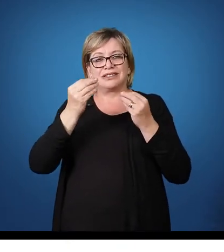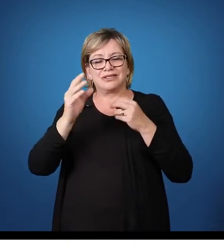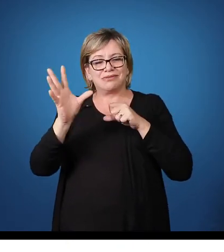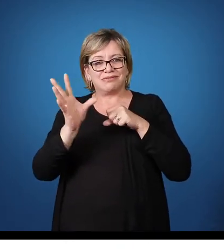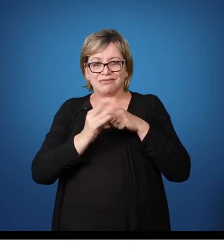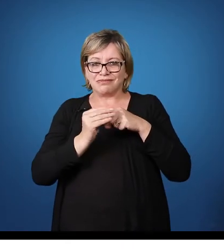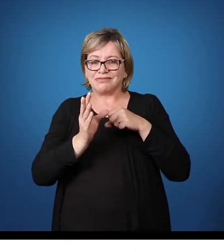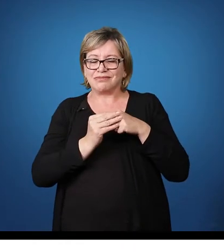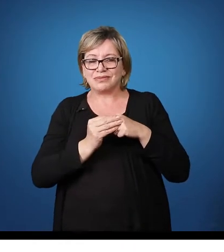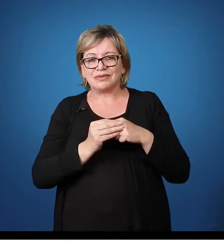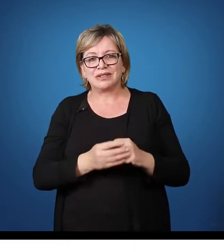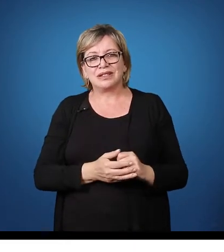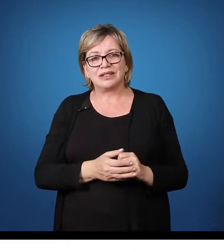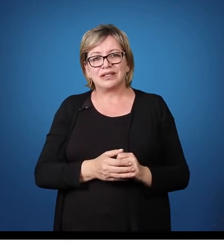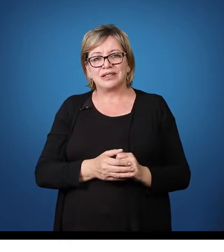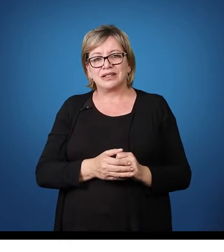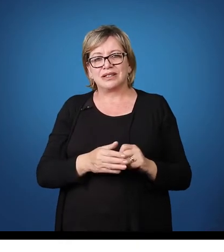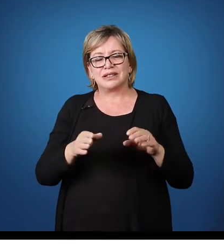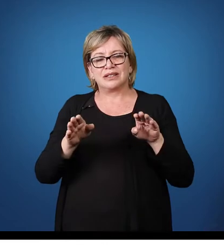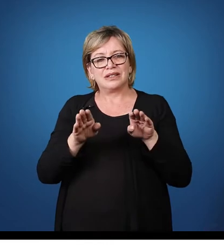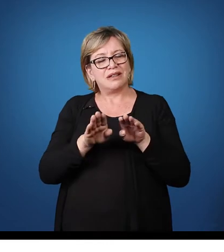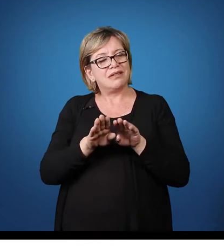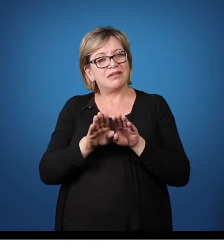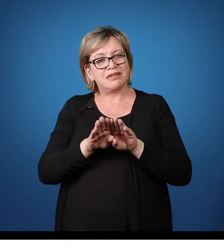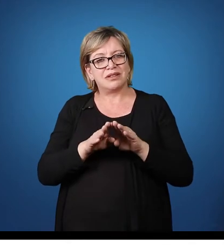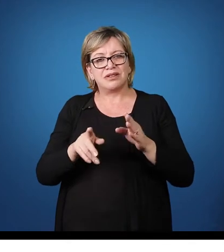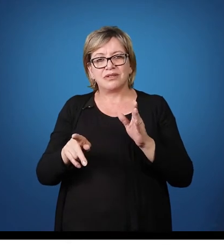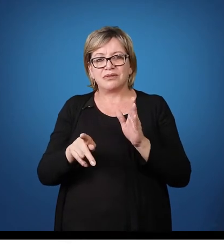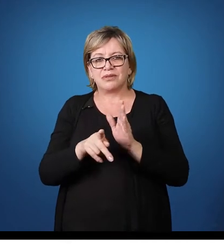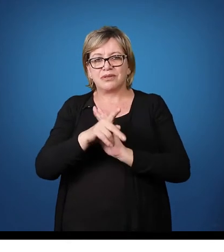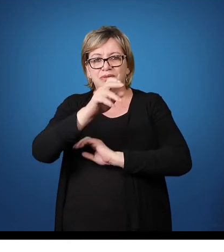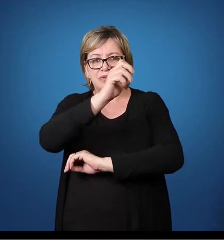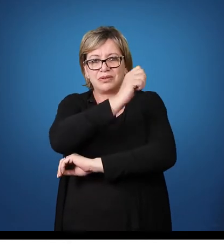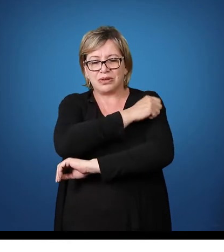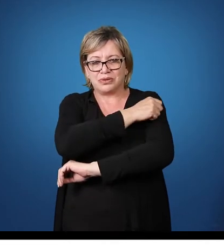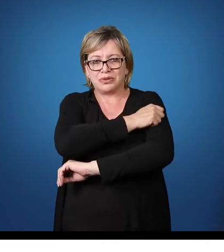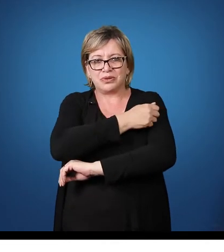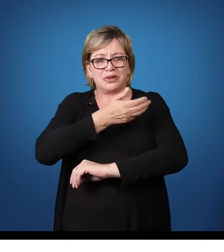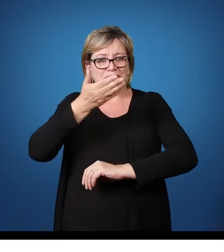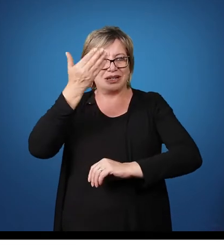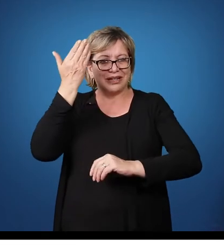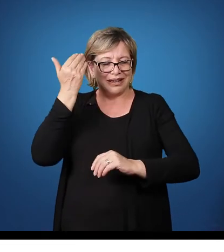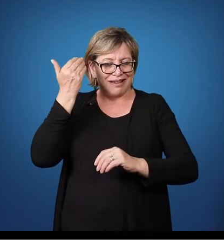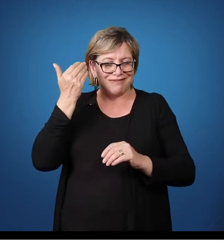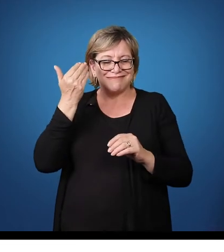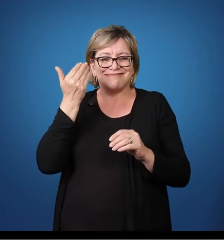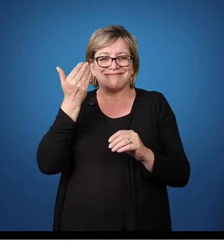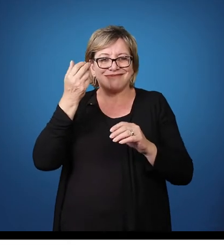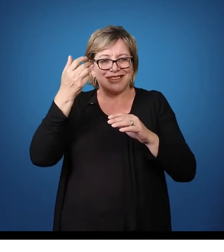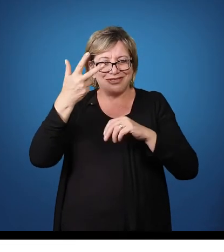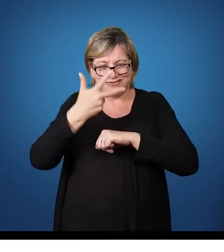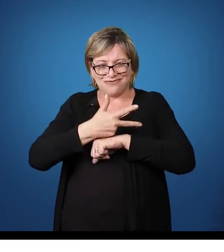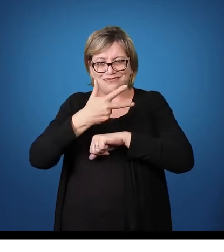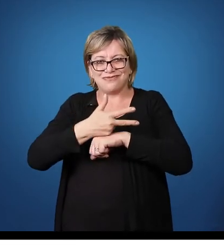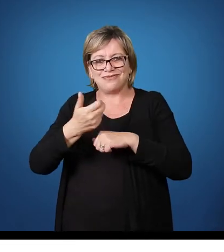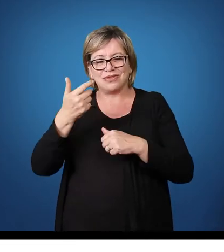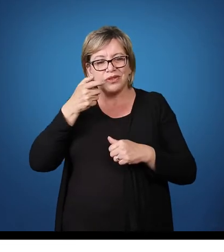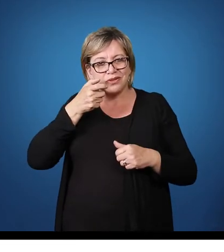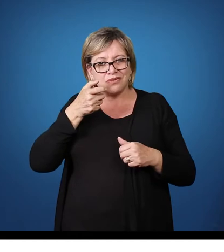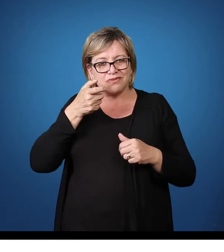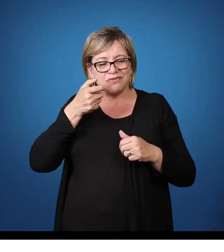conhecimento. Em relação ao aluno que foi citado no vídeo anterior, nós podemos